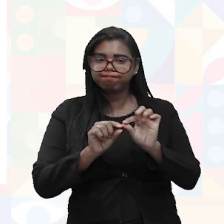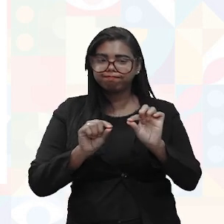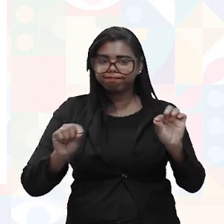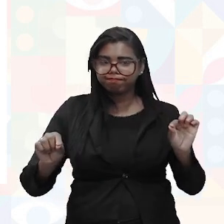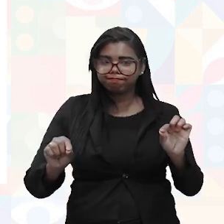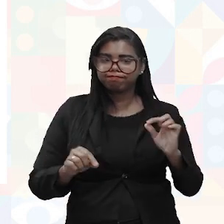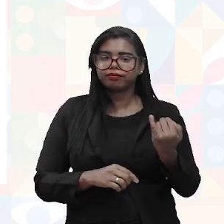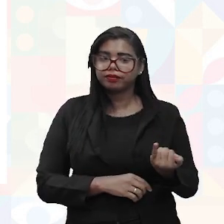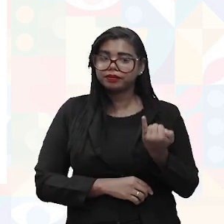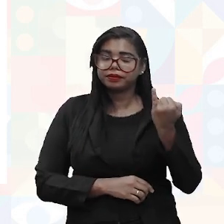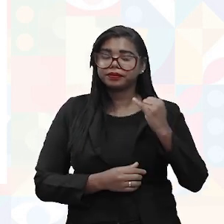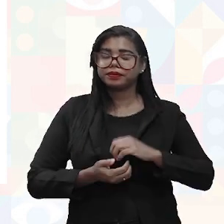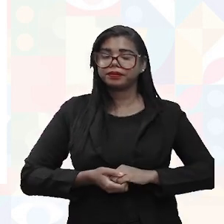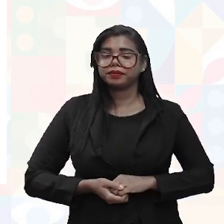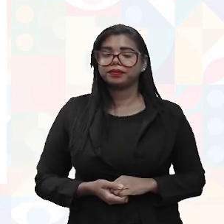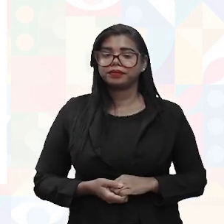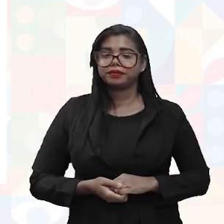interessante.